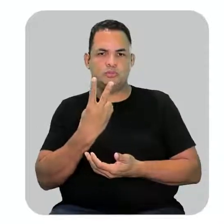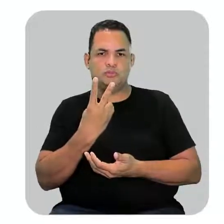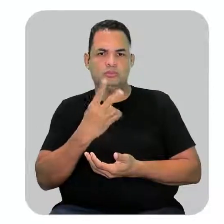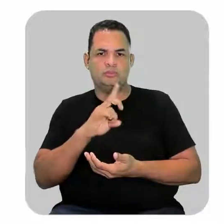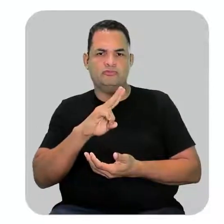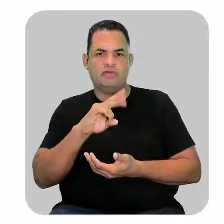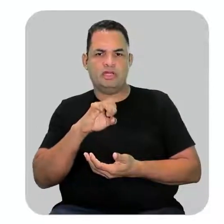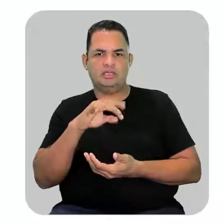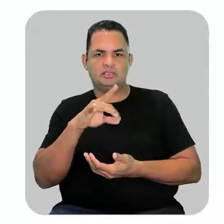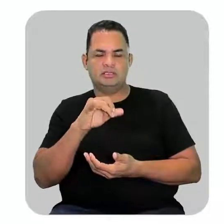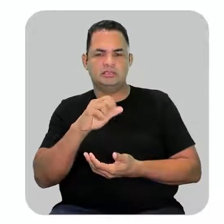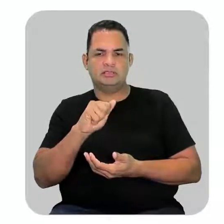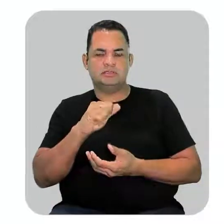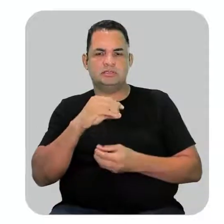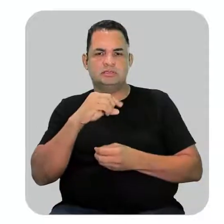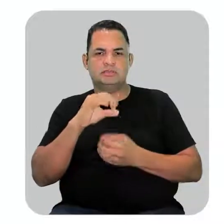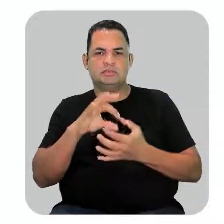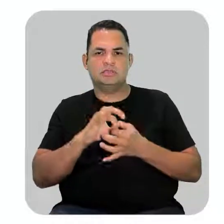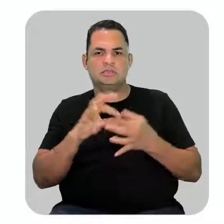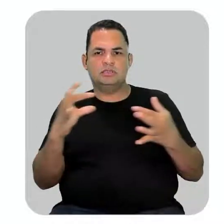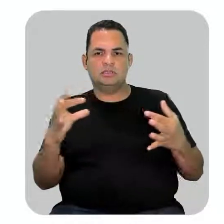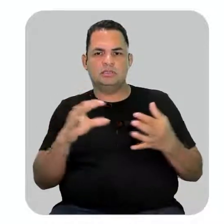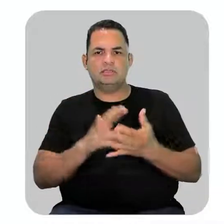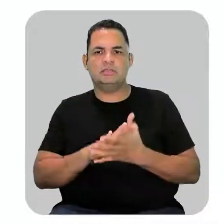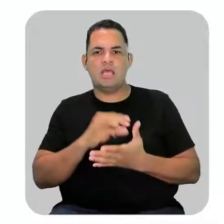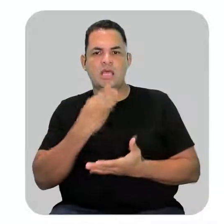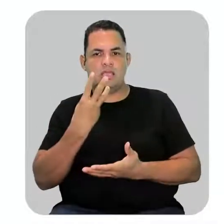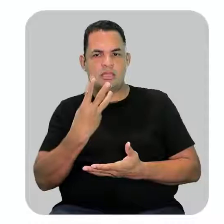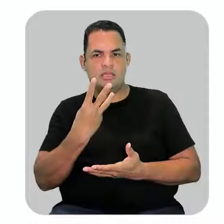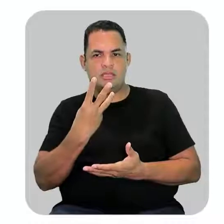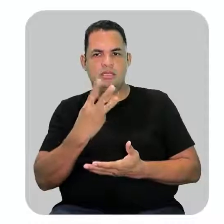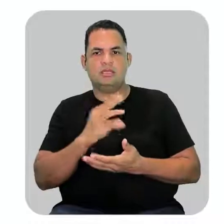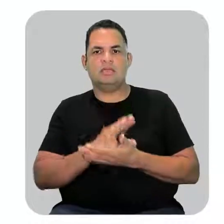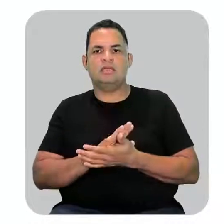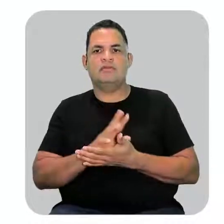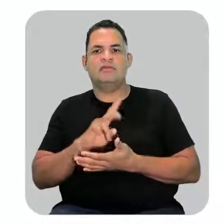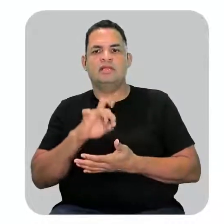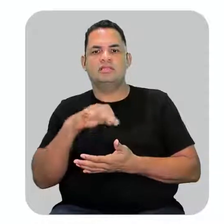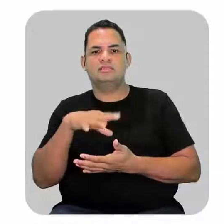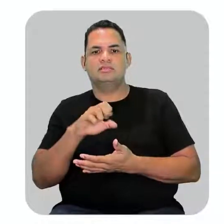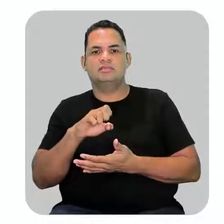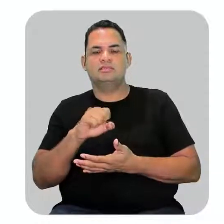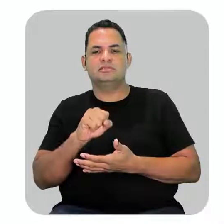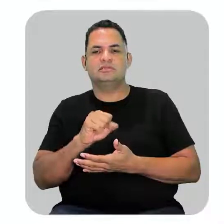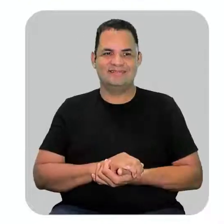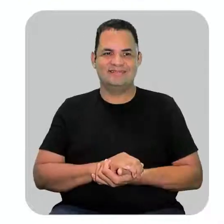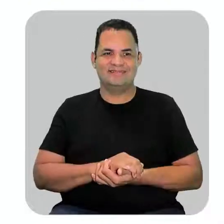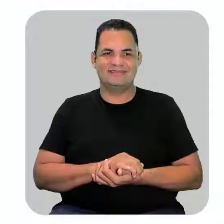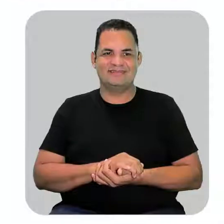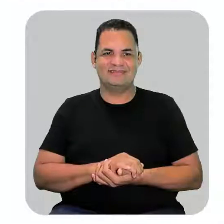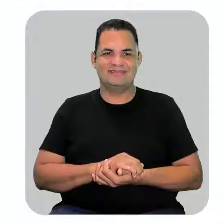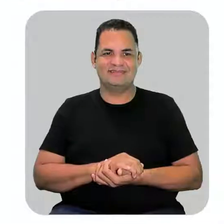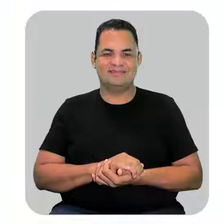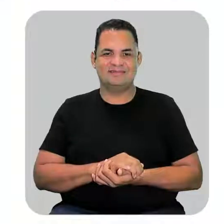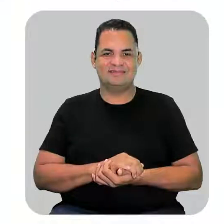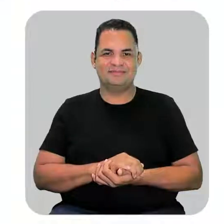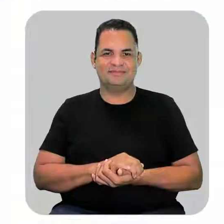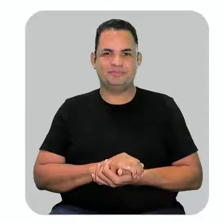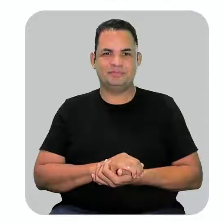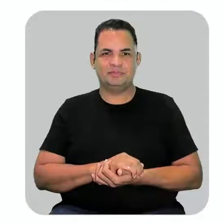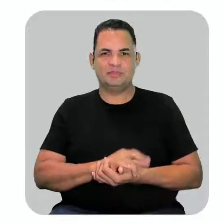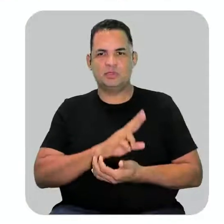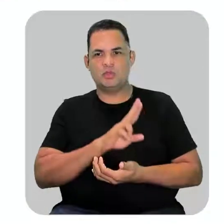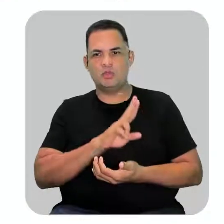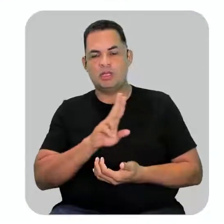valências livres. E trivalentes, quando eles tiverem três valências livres. Então, aqui na